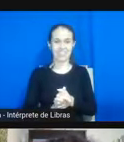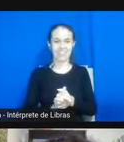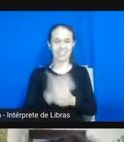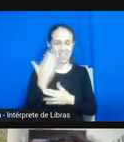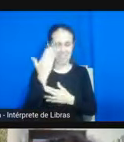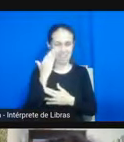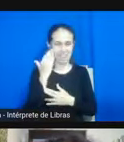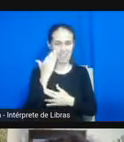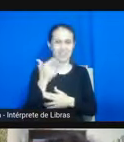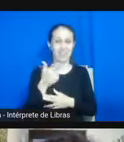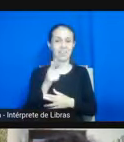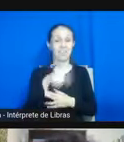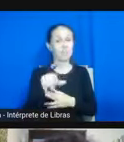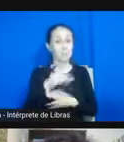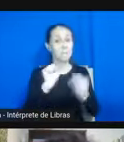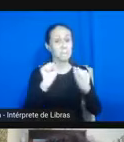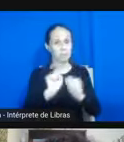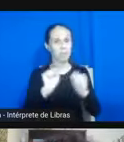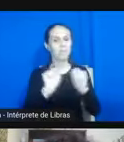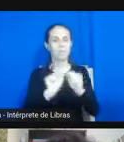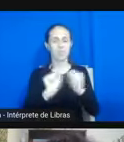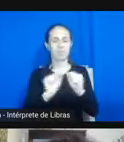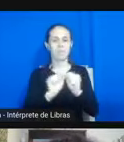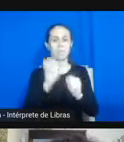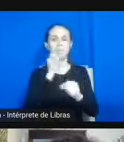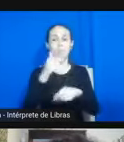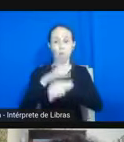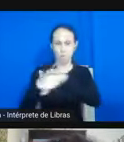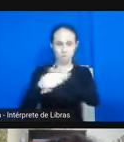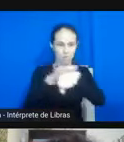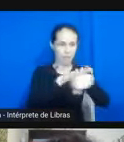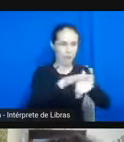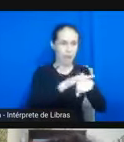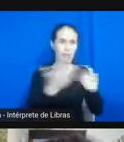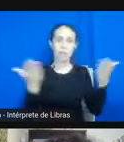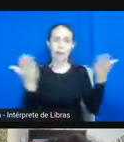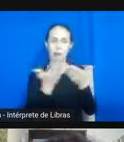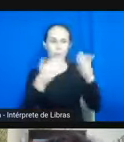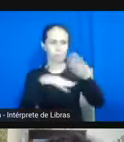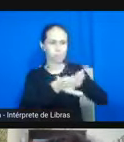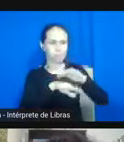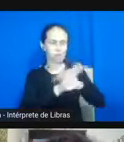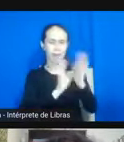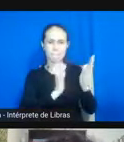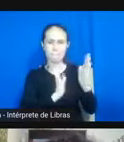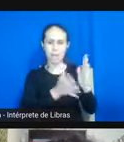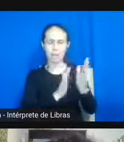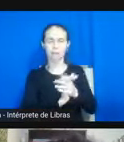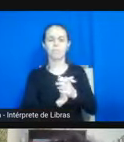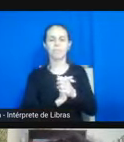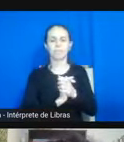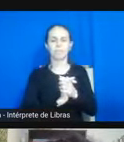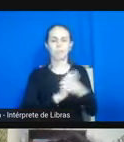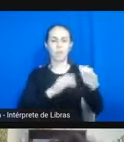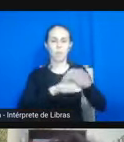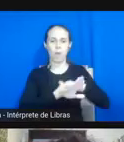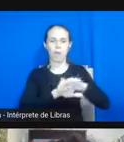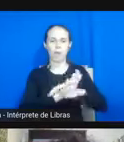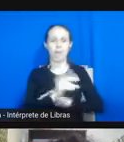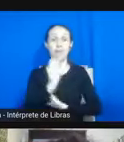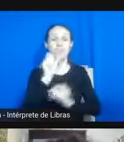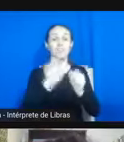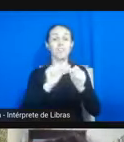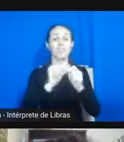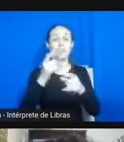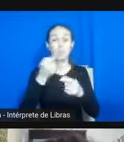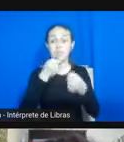um banco de dados com essas conversas que vocês estão aí fazendo essas entrevistas aí babadeiras nessa cidade